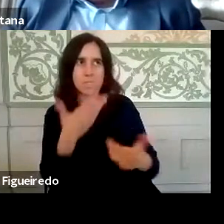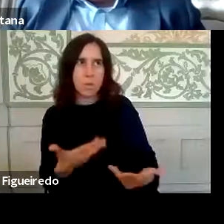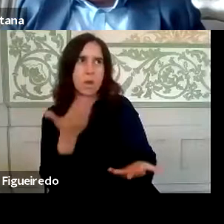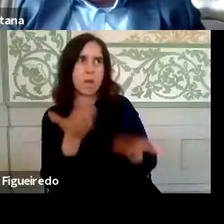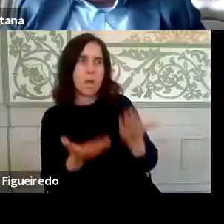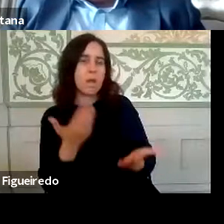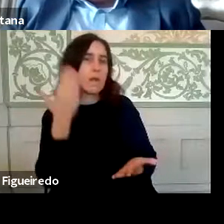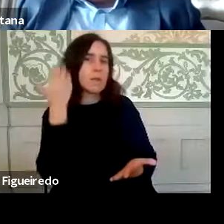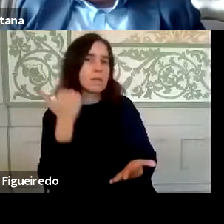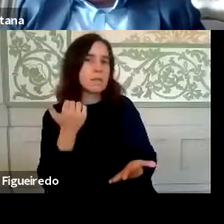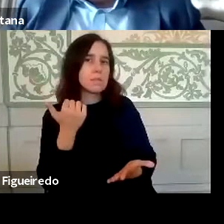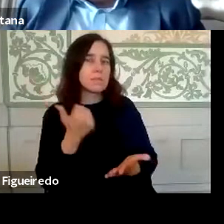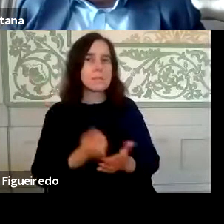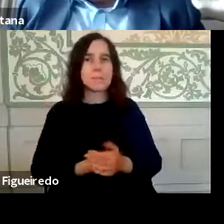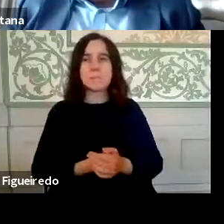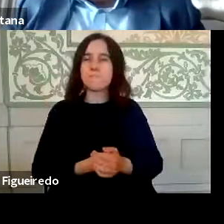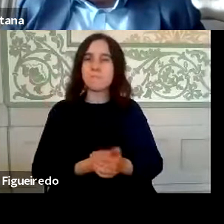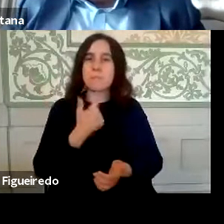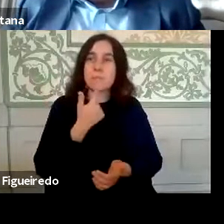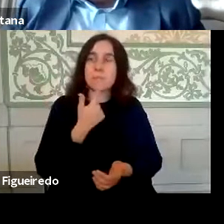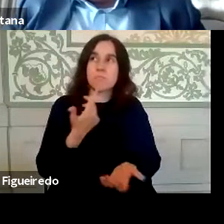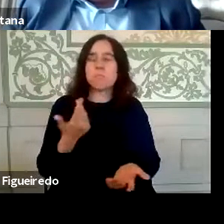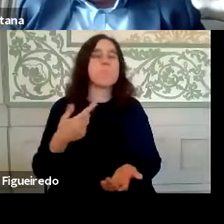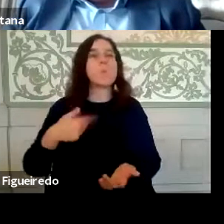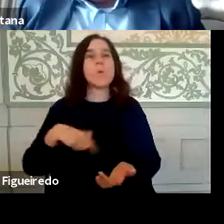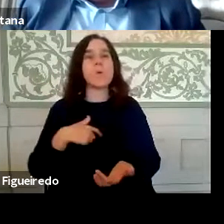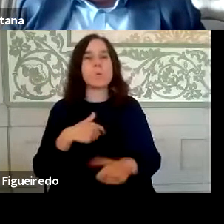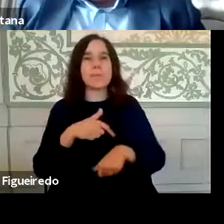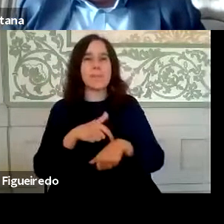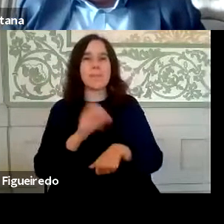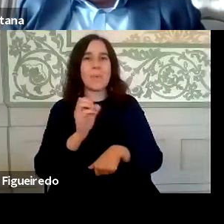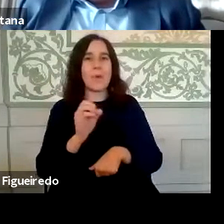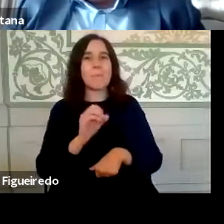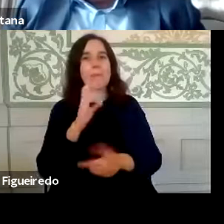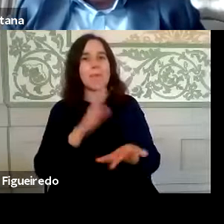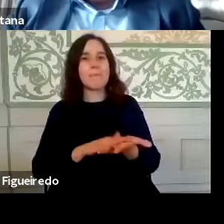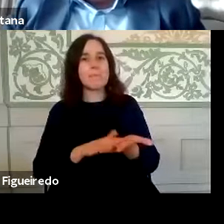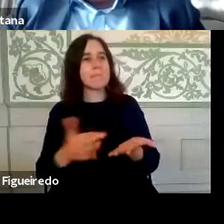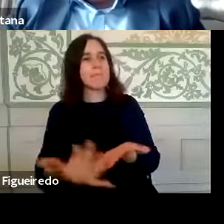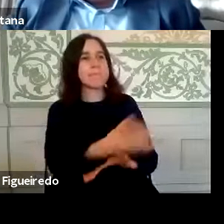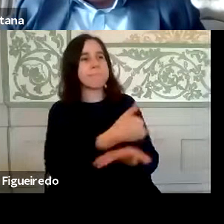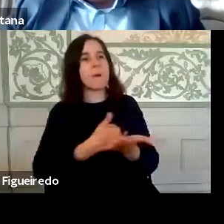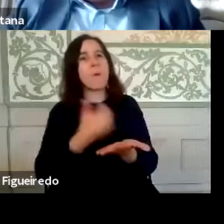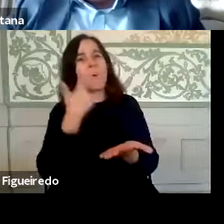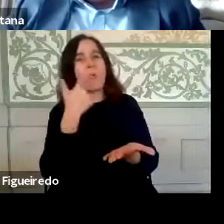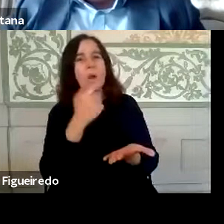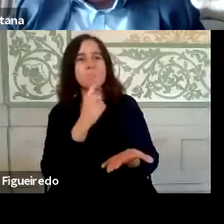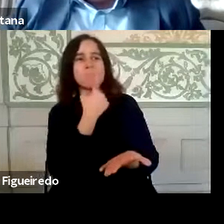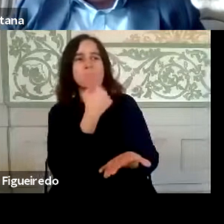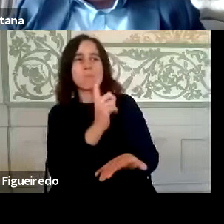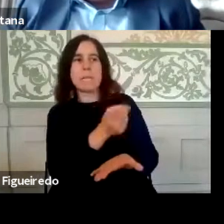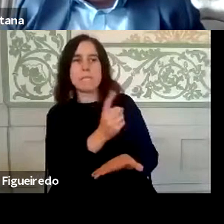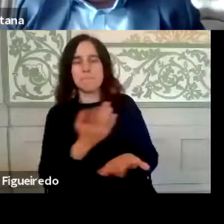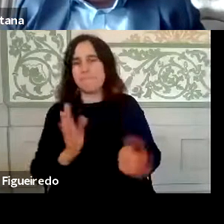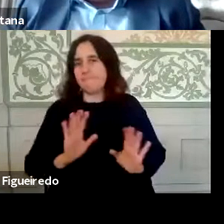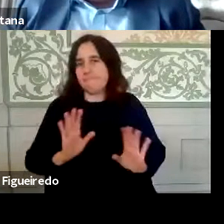antes, quer dizer, nós não temos tempo para estar a fazer a recolha de evidências que nos permitam fazer afirmações assim tão perentórias,